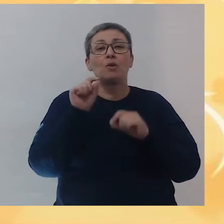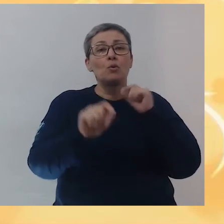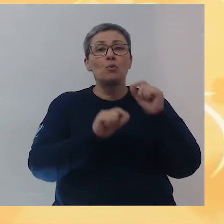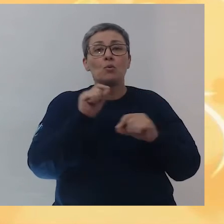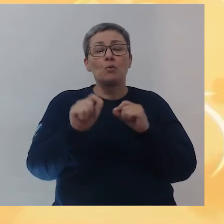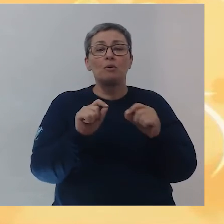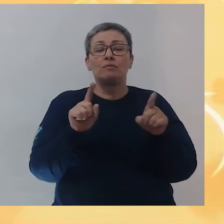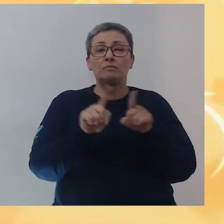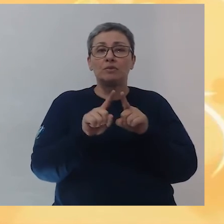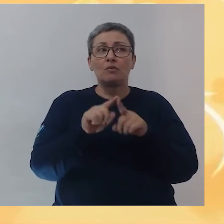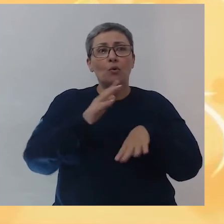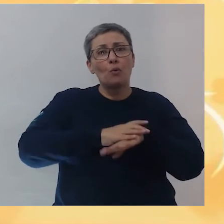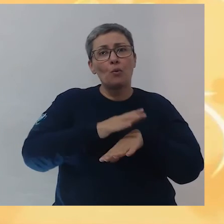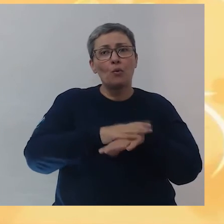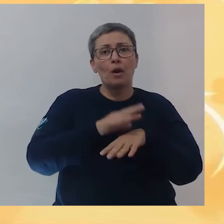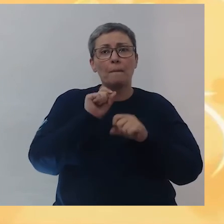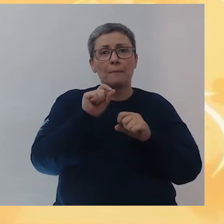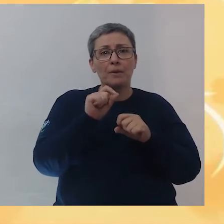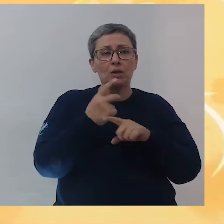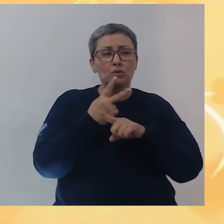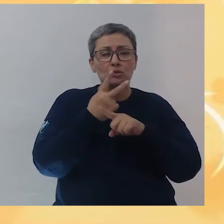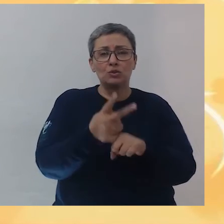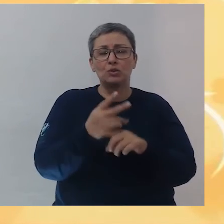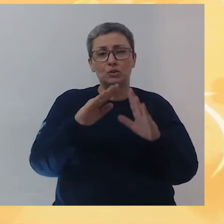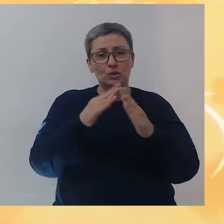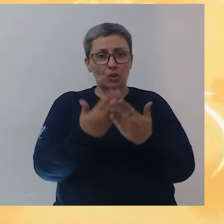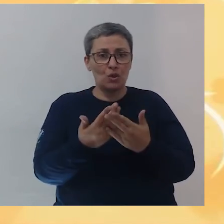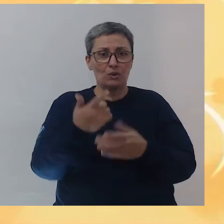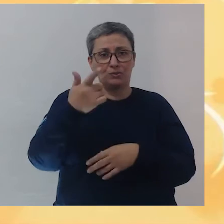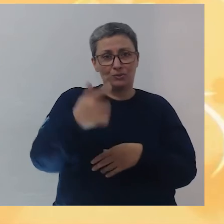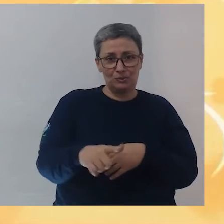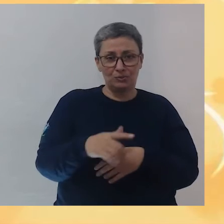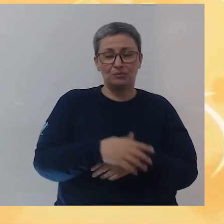o que fez você procurar a escola novamente.